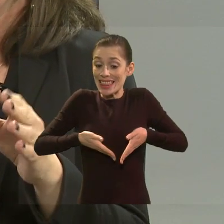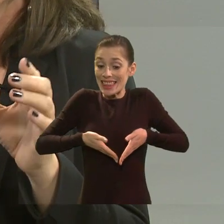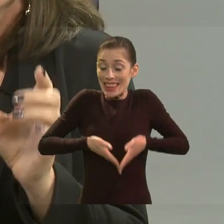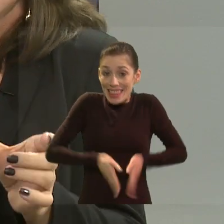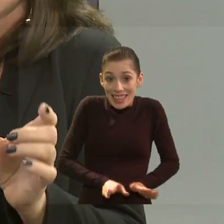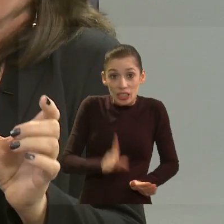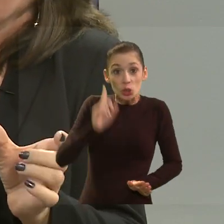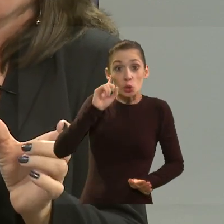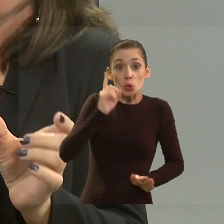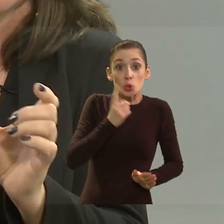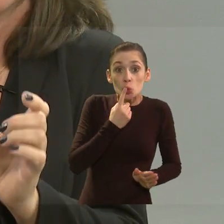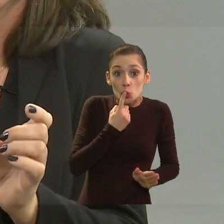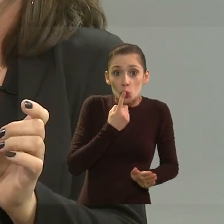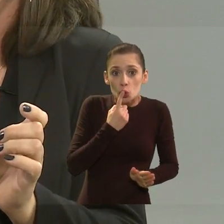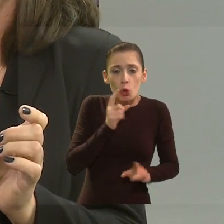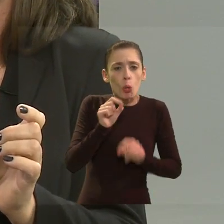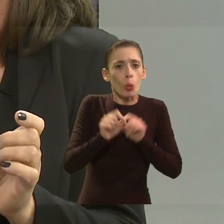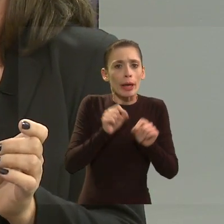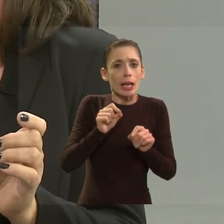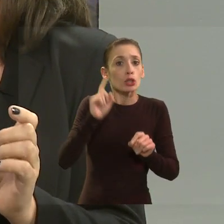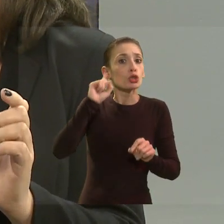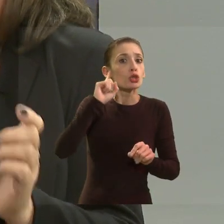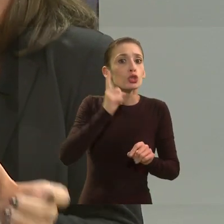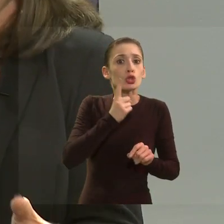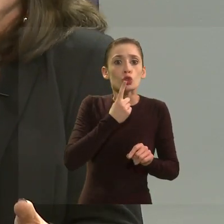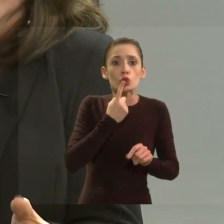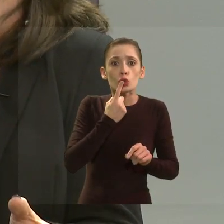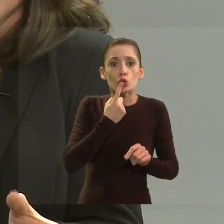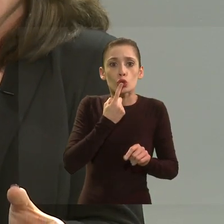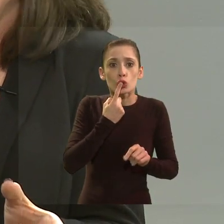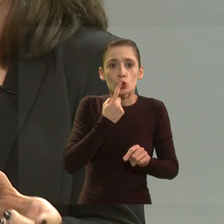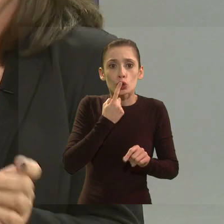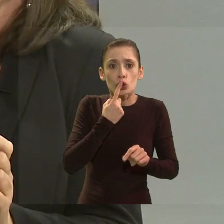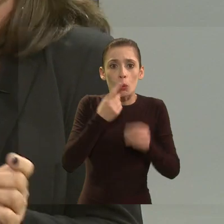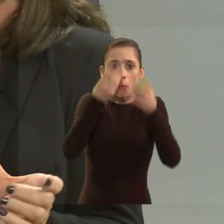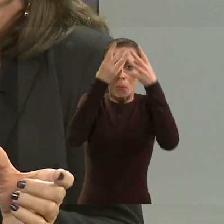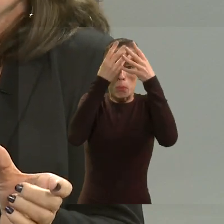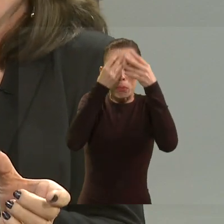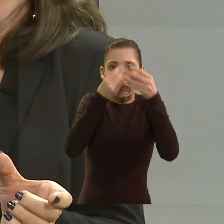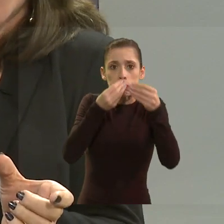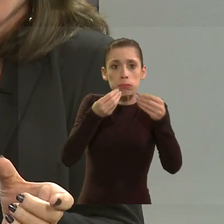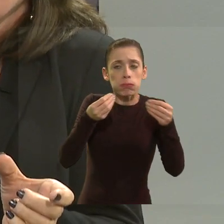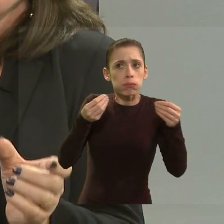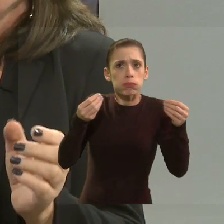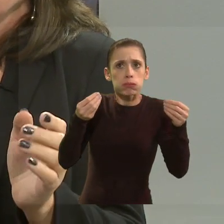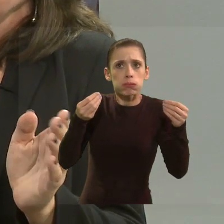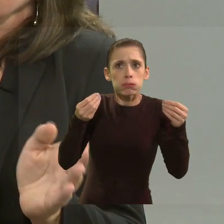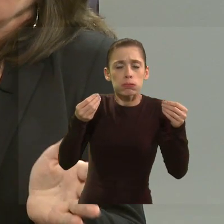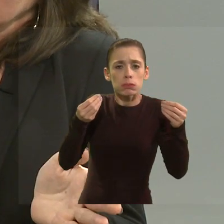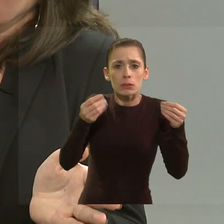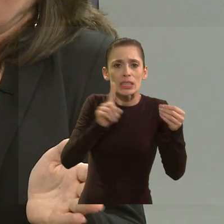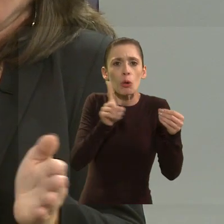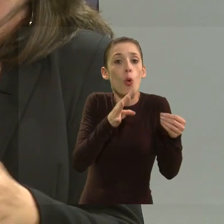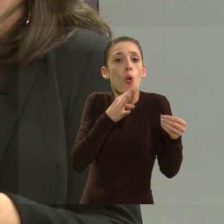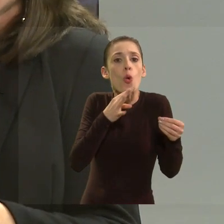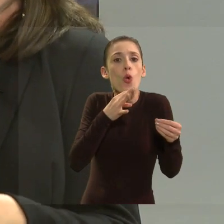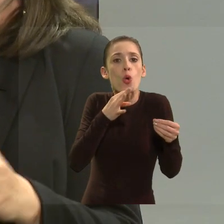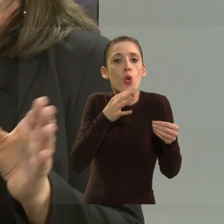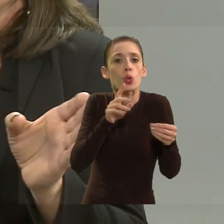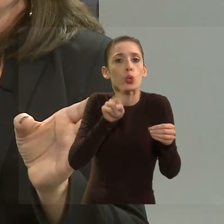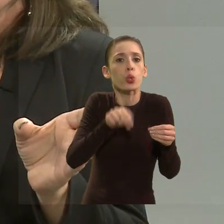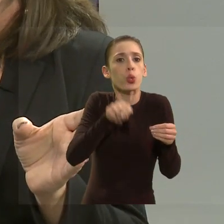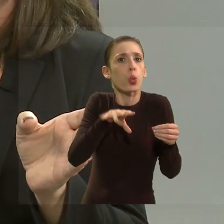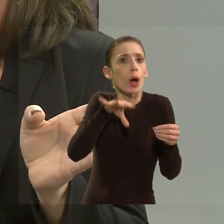o som para ela se constitui como algo abstrato ela não conhece o som então para ela aprender a falar